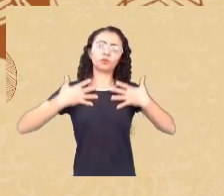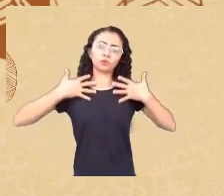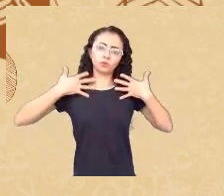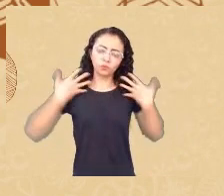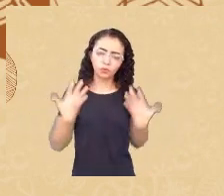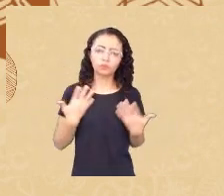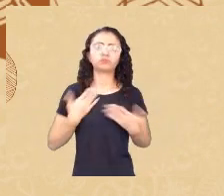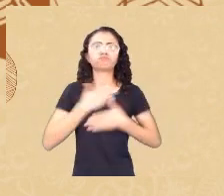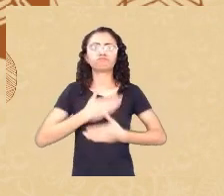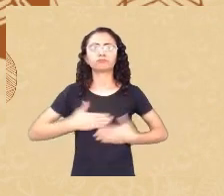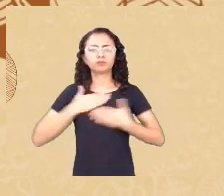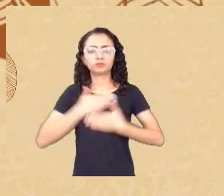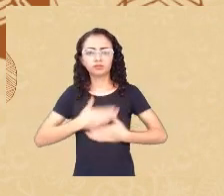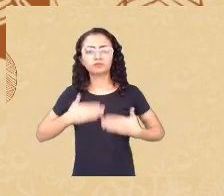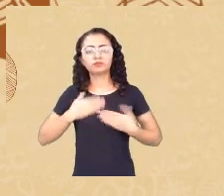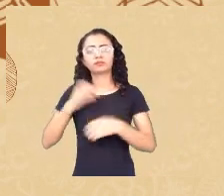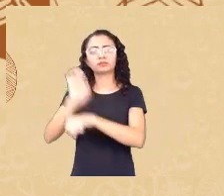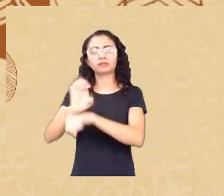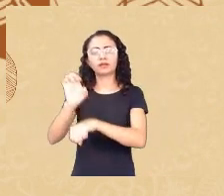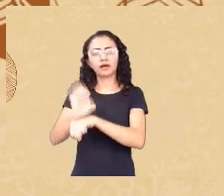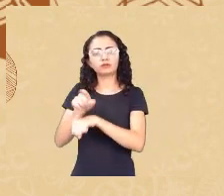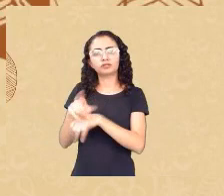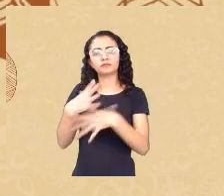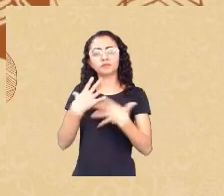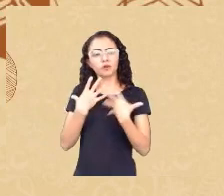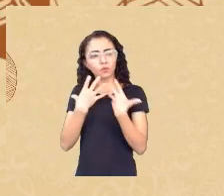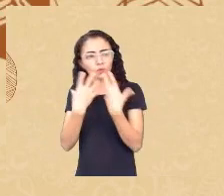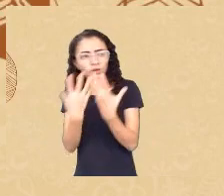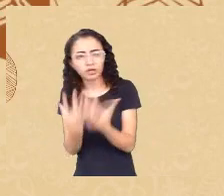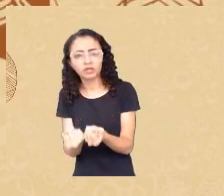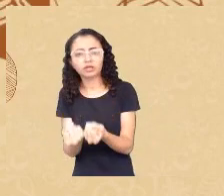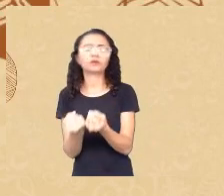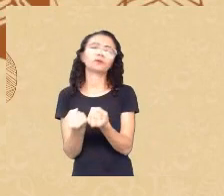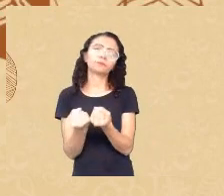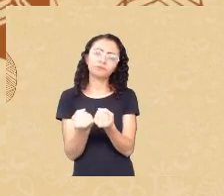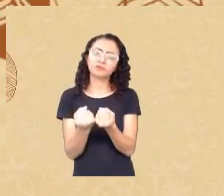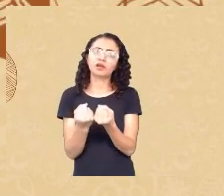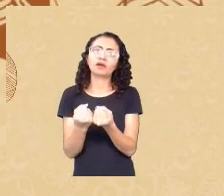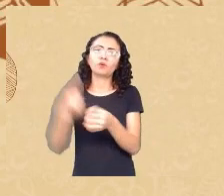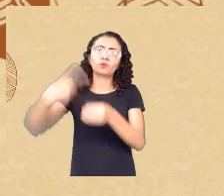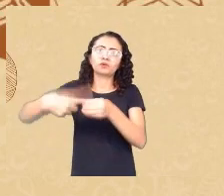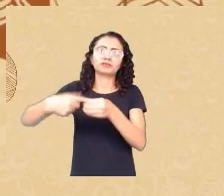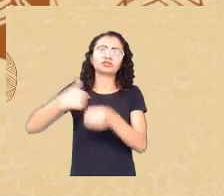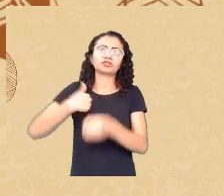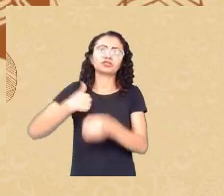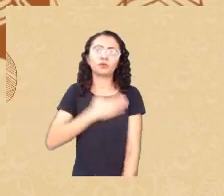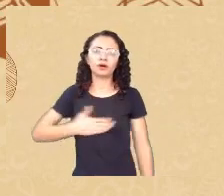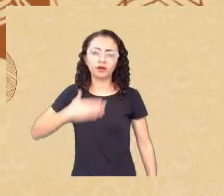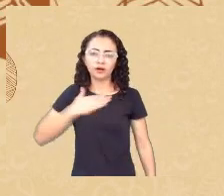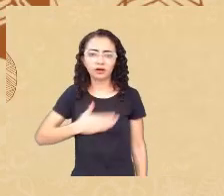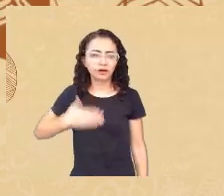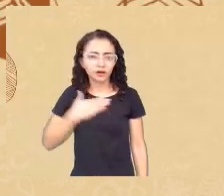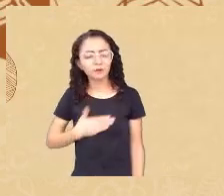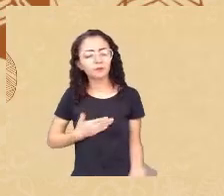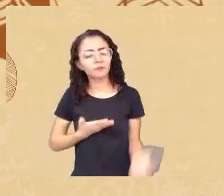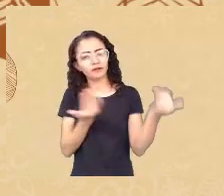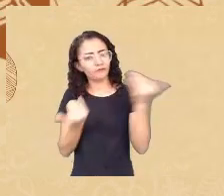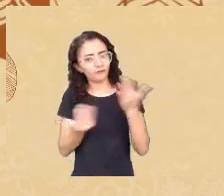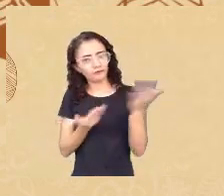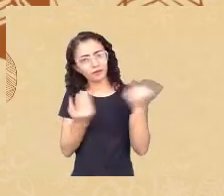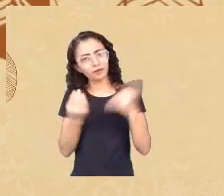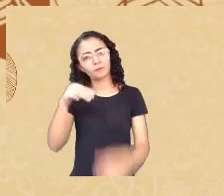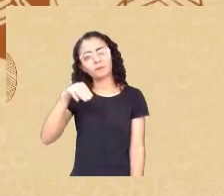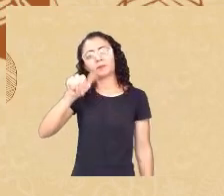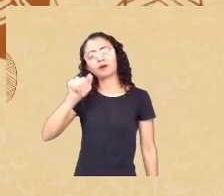que me acolheu essa cidade também que é uma cidade que eu amo muito venho para Maceió inclusive em outros momentos conheço a Maceió uma cidade linda